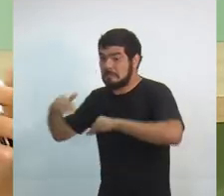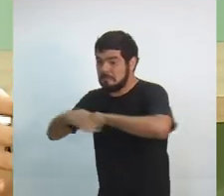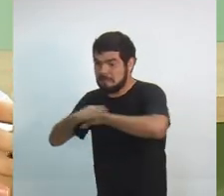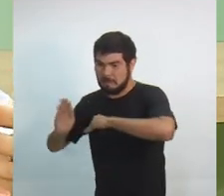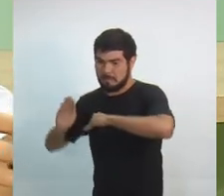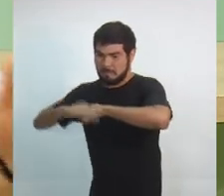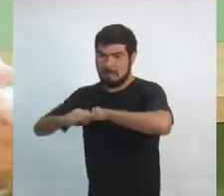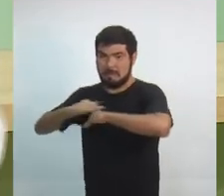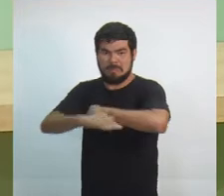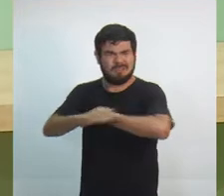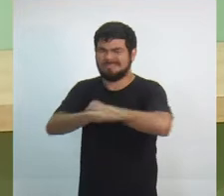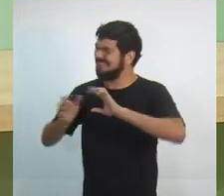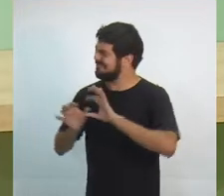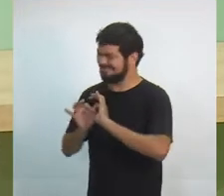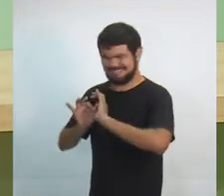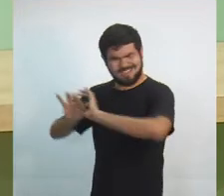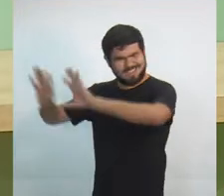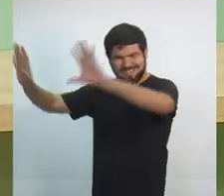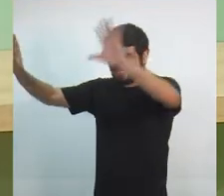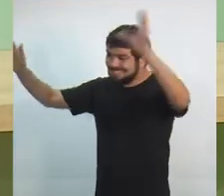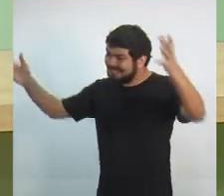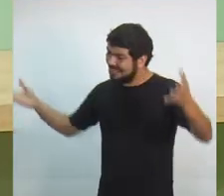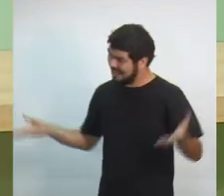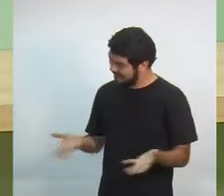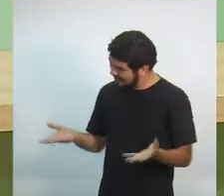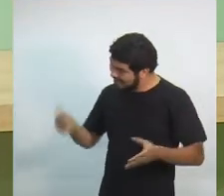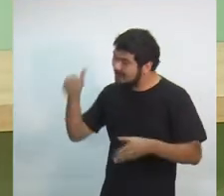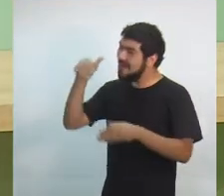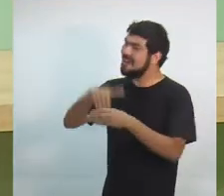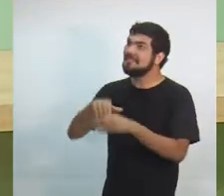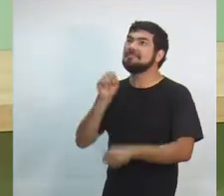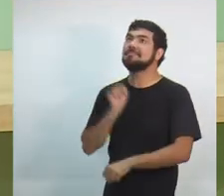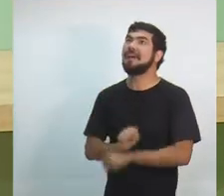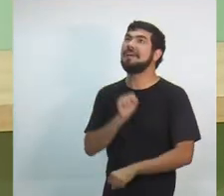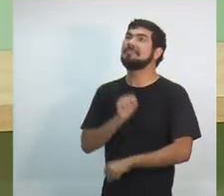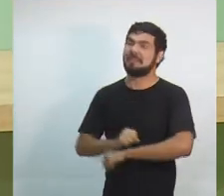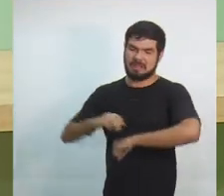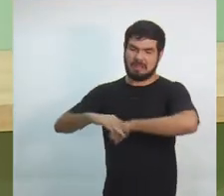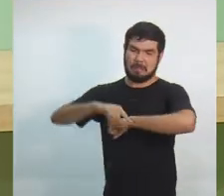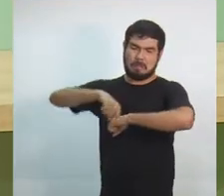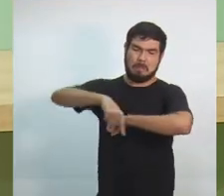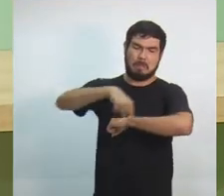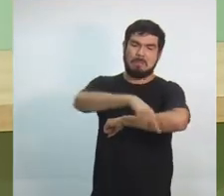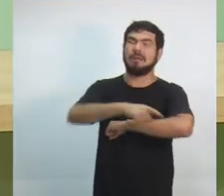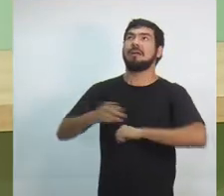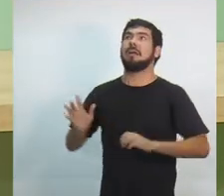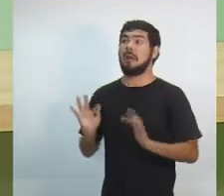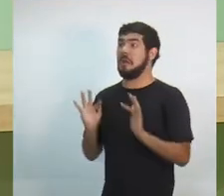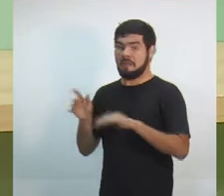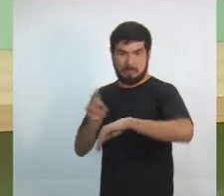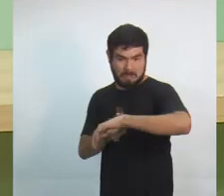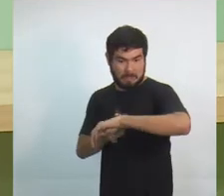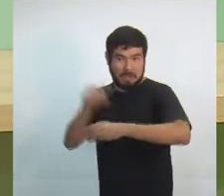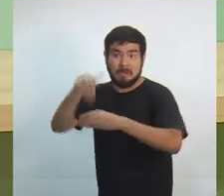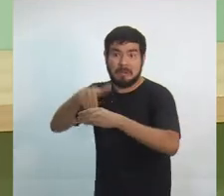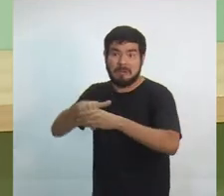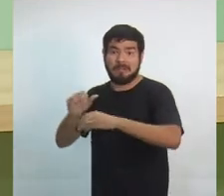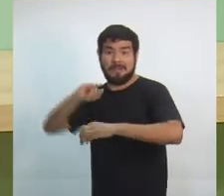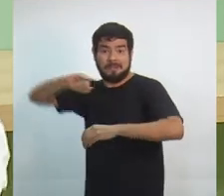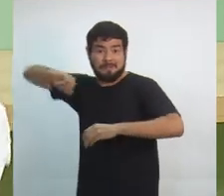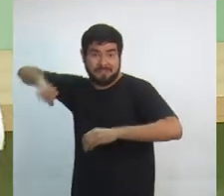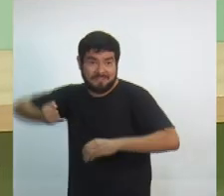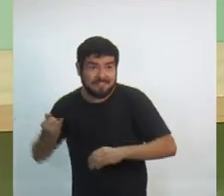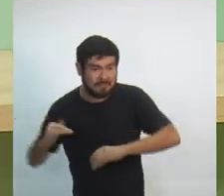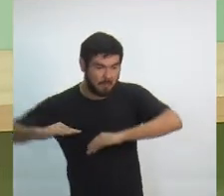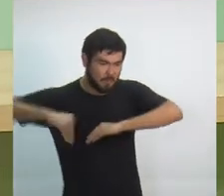Deixa as cidades ficarem todas arrebentadas para no período eleitoral se apresentarem como os salvadores da pátria. Mas eu quero dizer